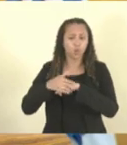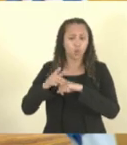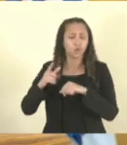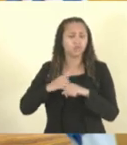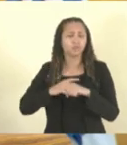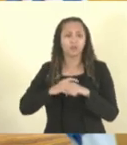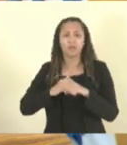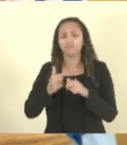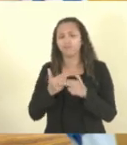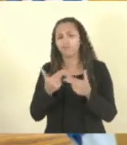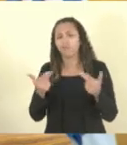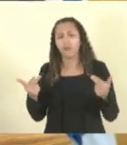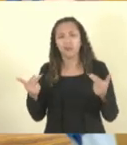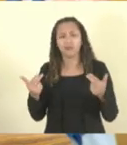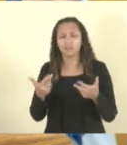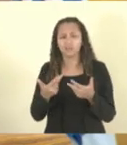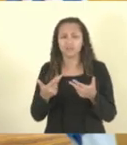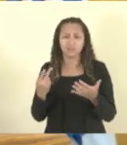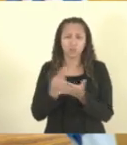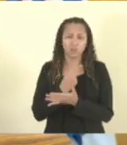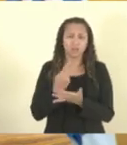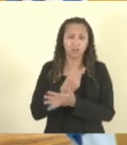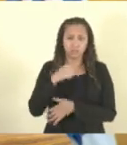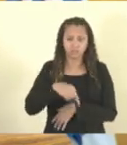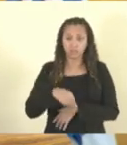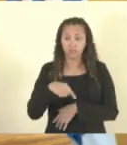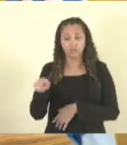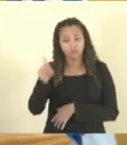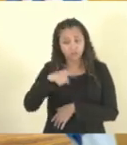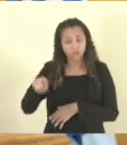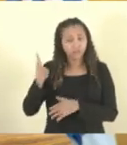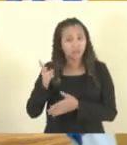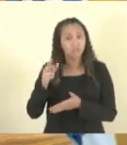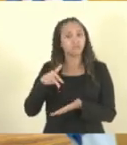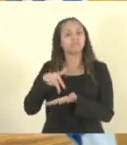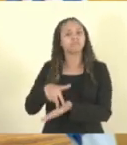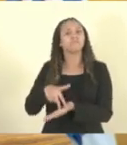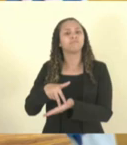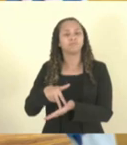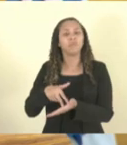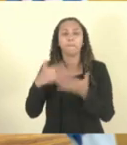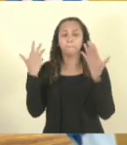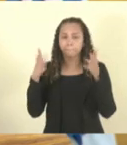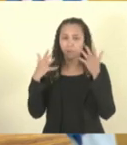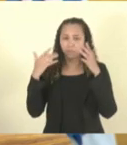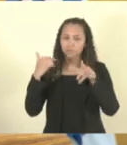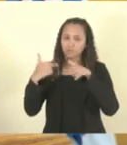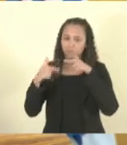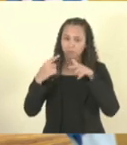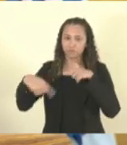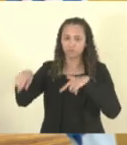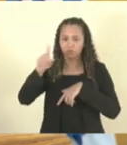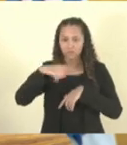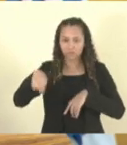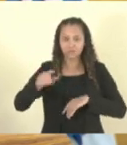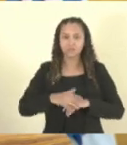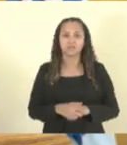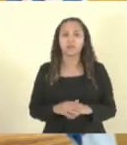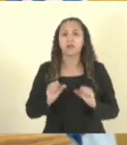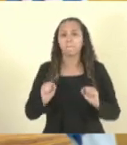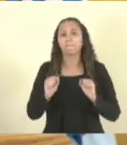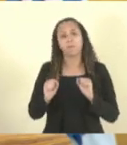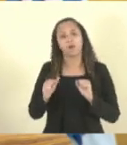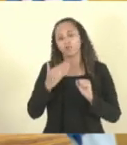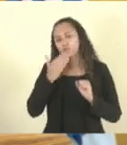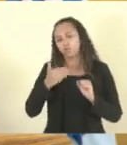movimentos aqui, vocês sempre estão firmes. Meus parabéns pelo trabalho e pode contar